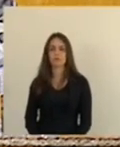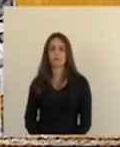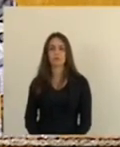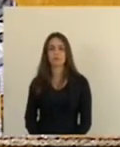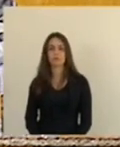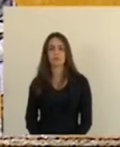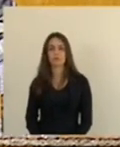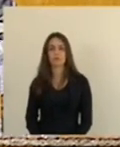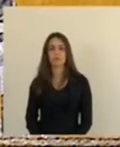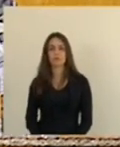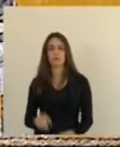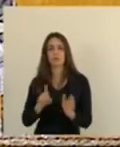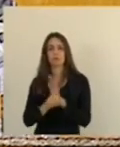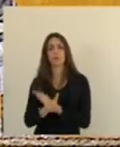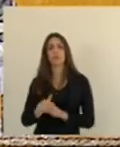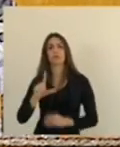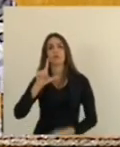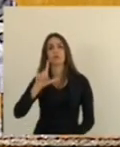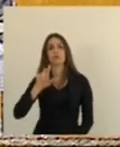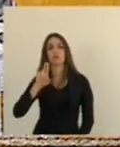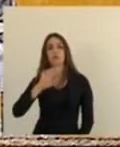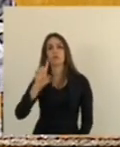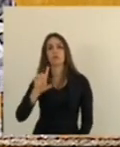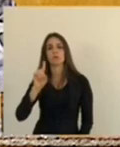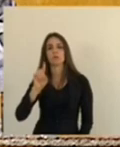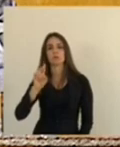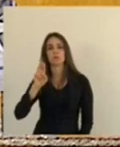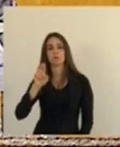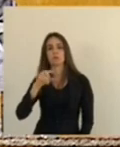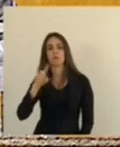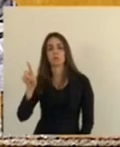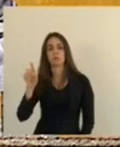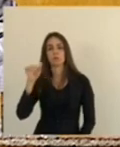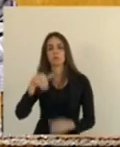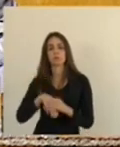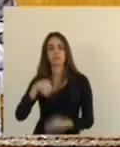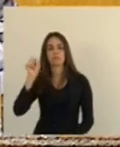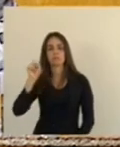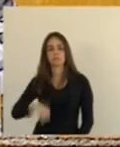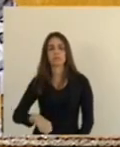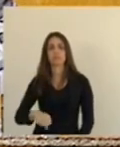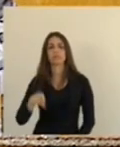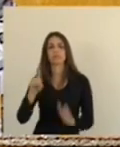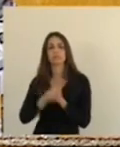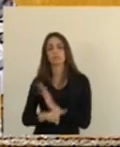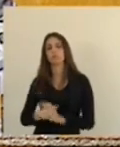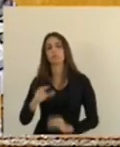Voto sim Deputado Luiz Durão, vota sim Como voto, deputado Marcelo Santos